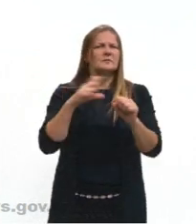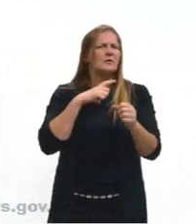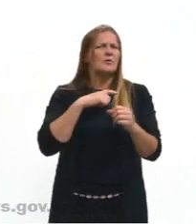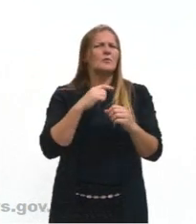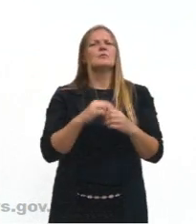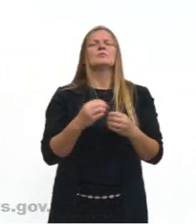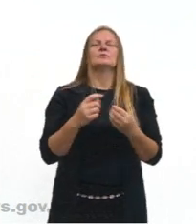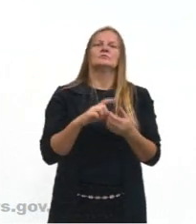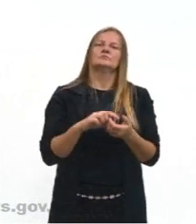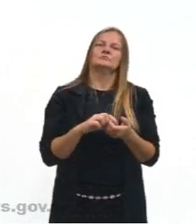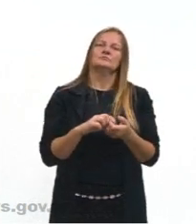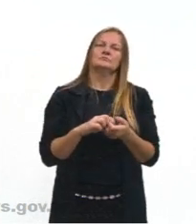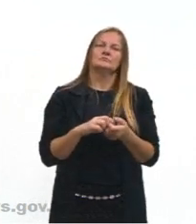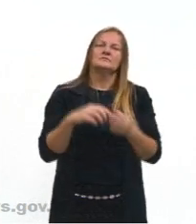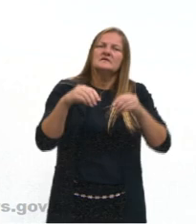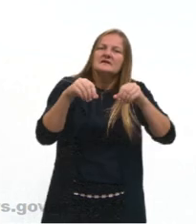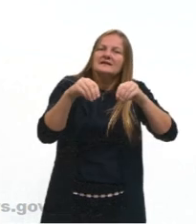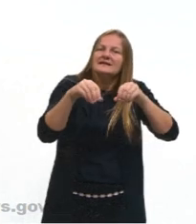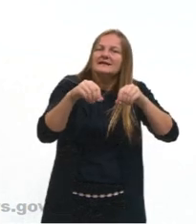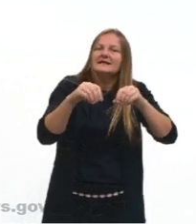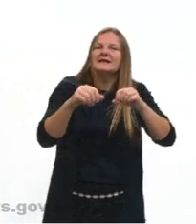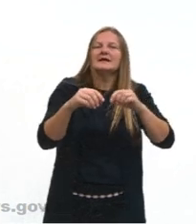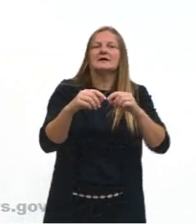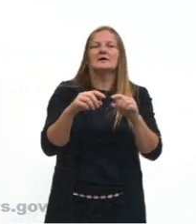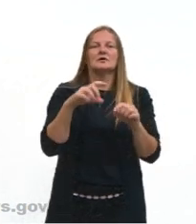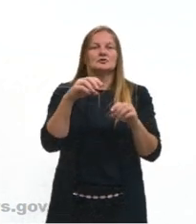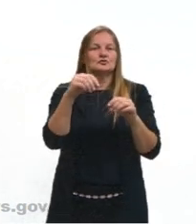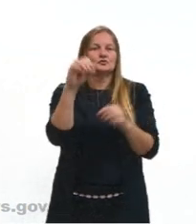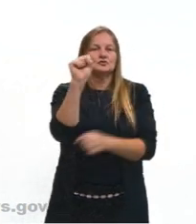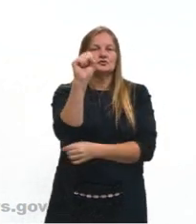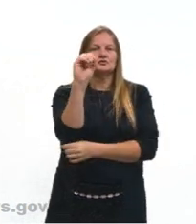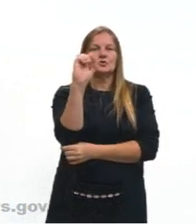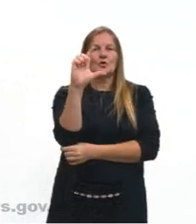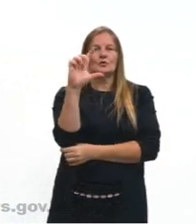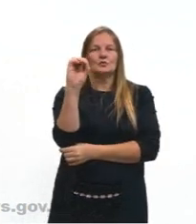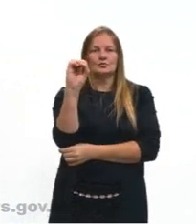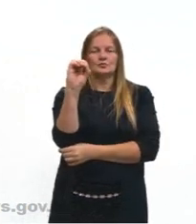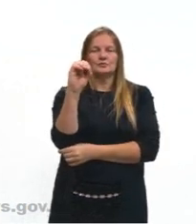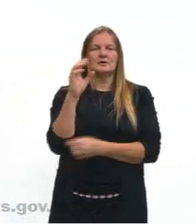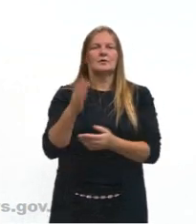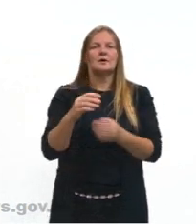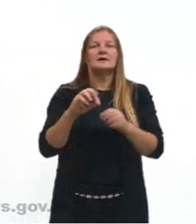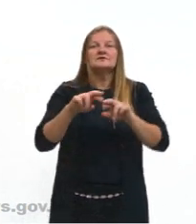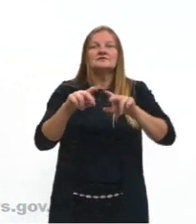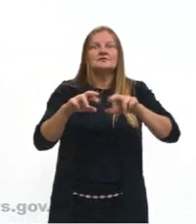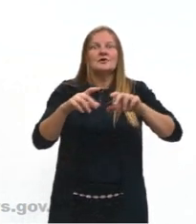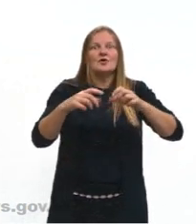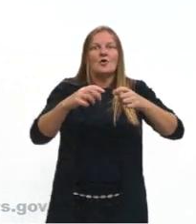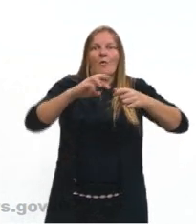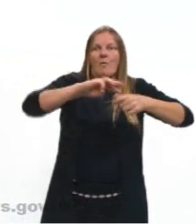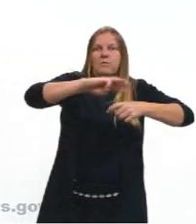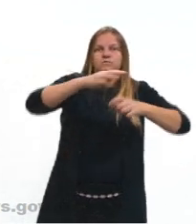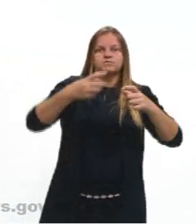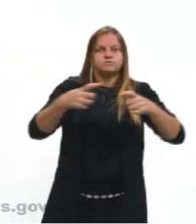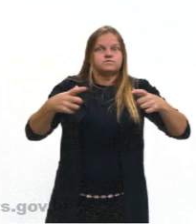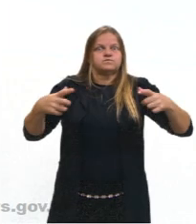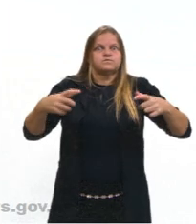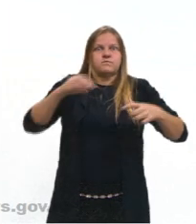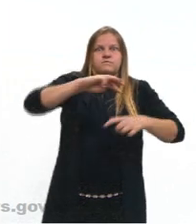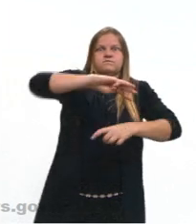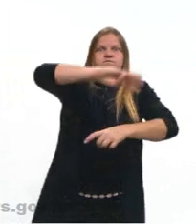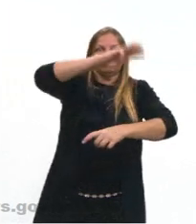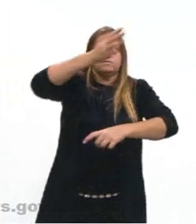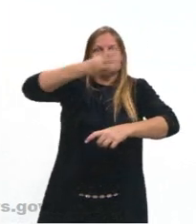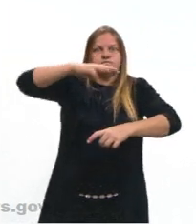da, do sistema de terra, tá, da terra ali do solo. E aí, então, nós temos os macros relevos, tá, gurizada? Relevo tem um monte,